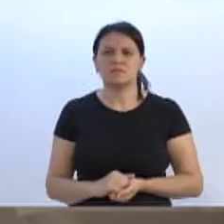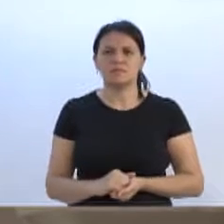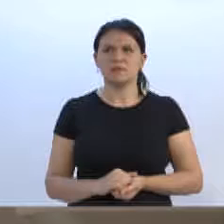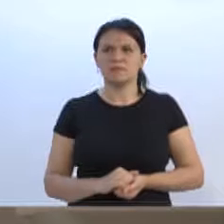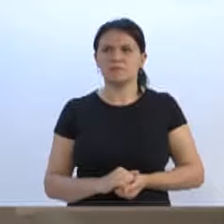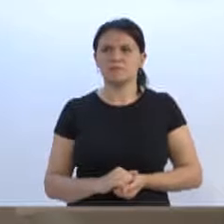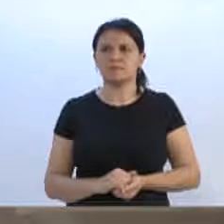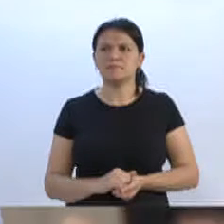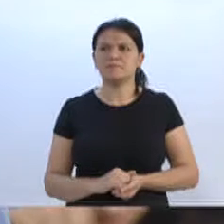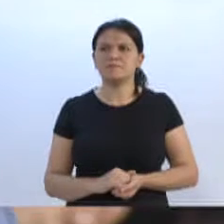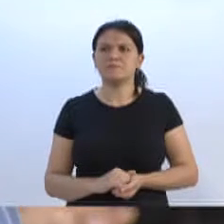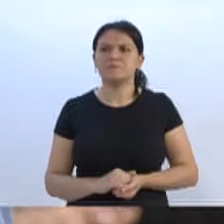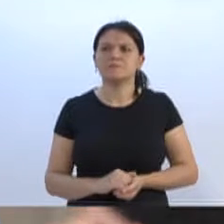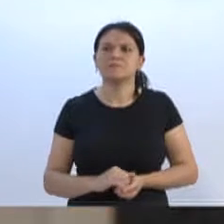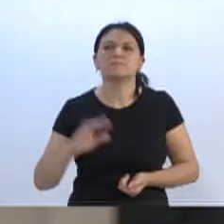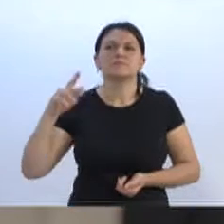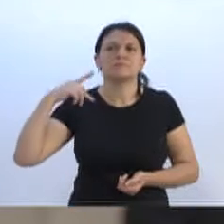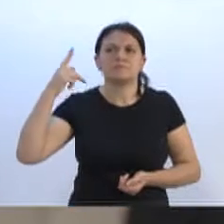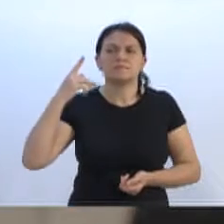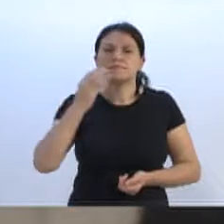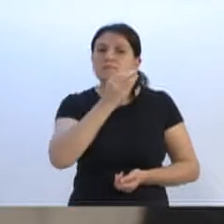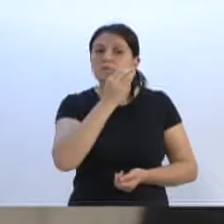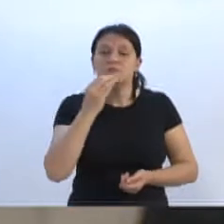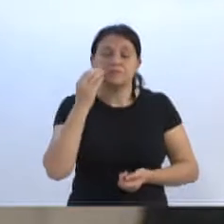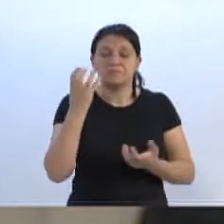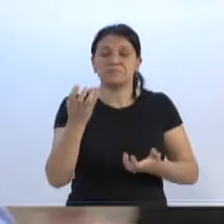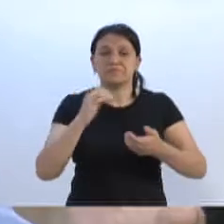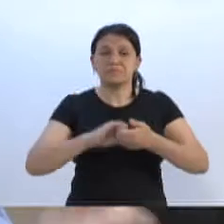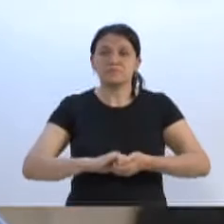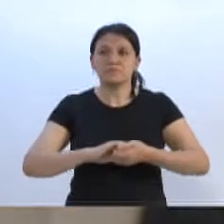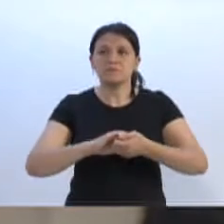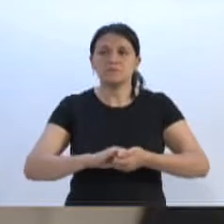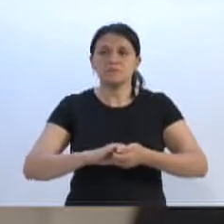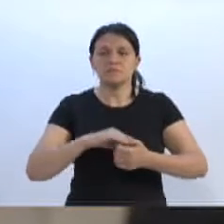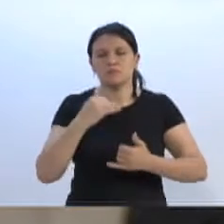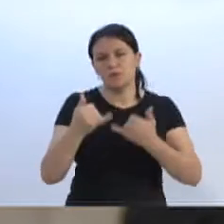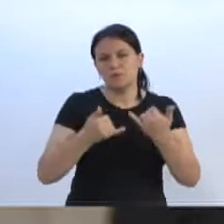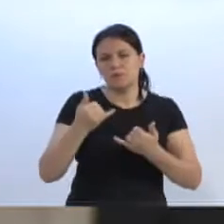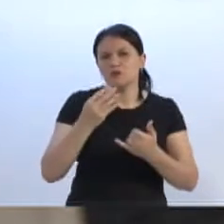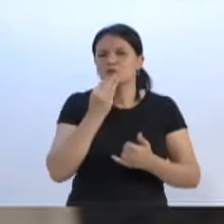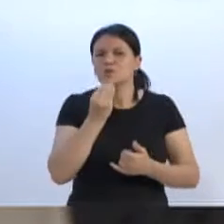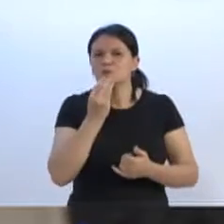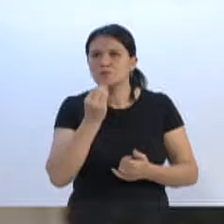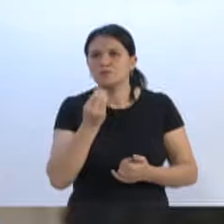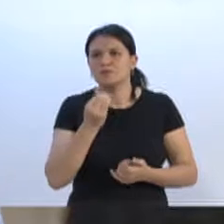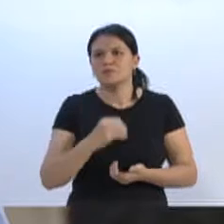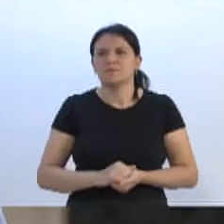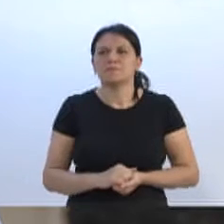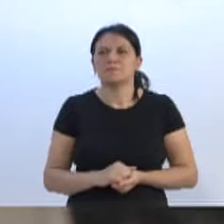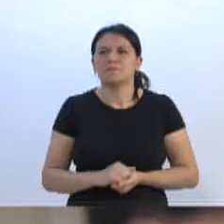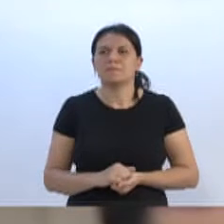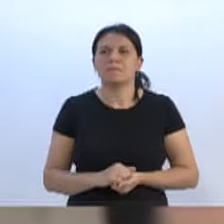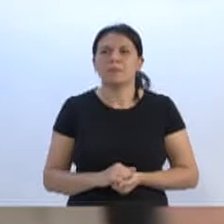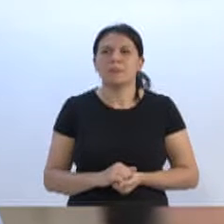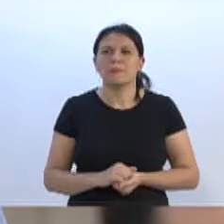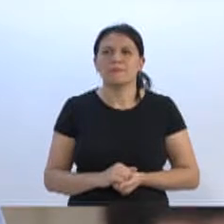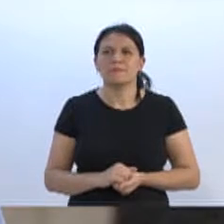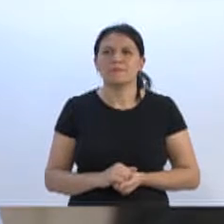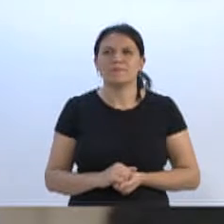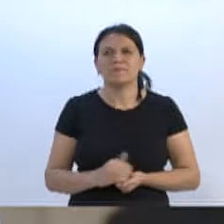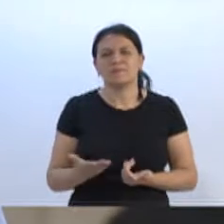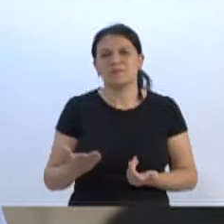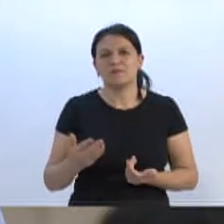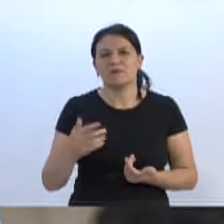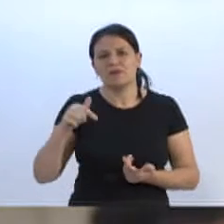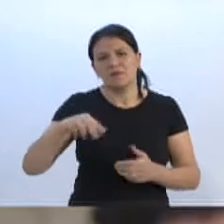vereador Gilson de Souza. Vereador César, sim, eu quero lhe dar parabéns. Estava brincando eu e o Bruno aqui que o senhor acho que inverteu a lógica. A lógica aqui nessa